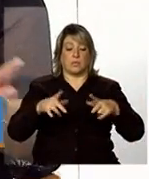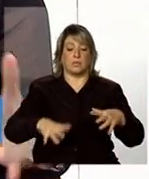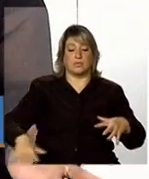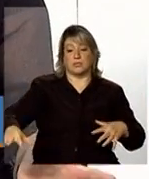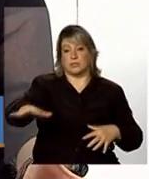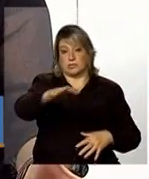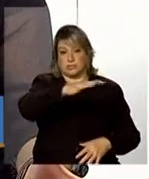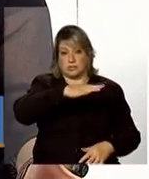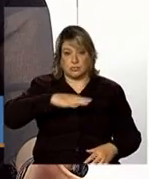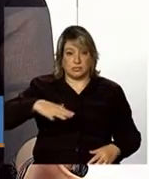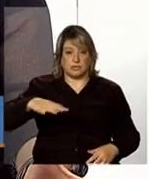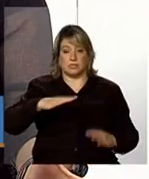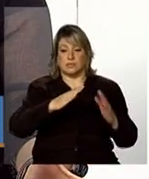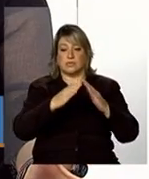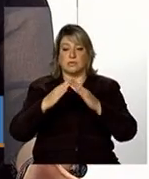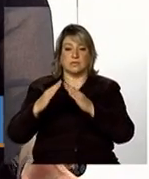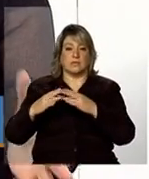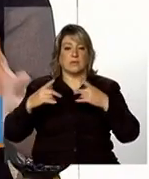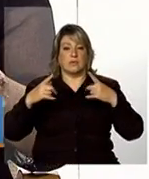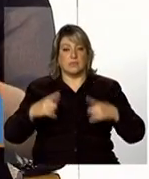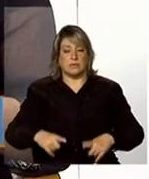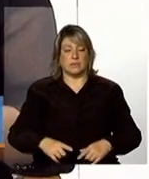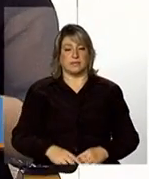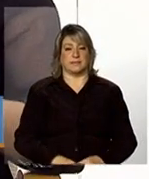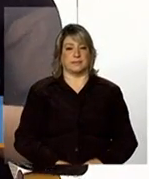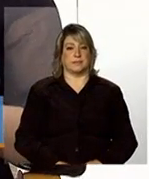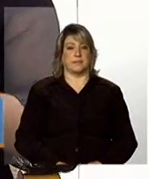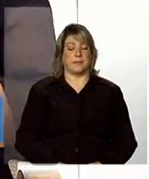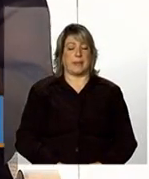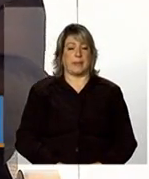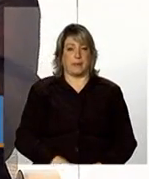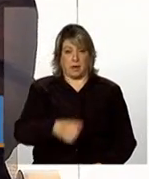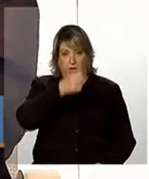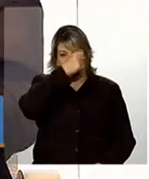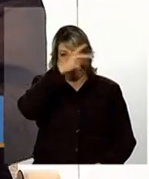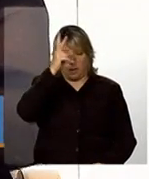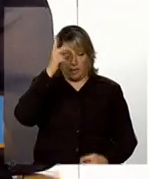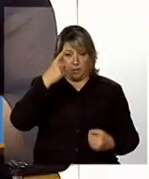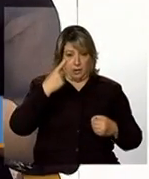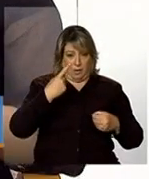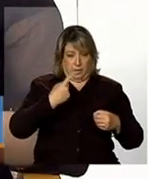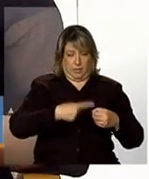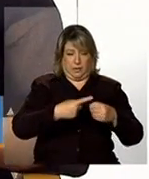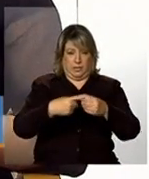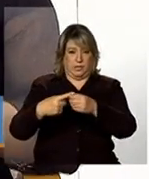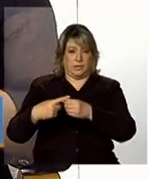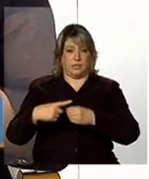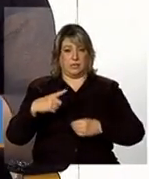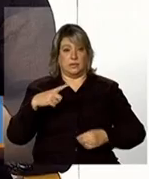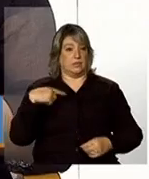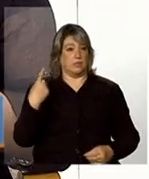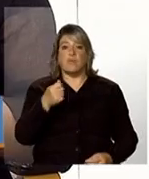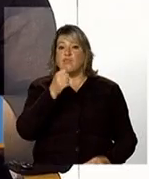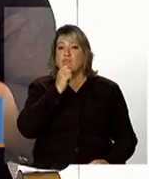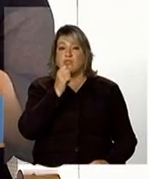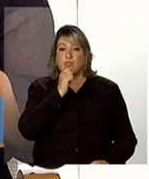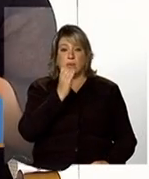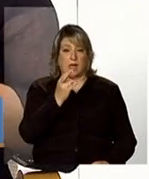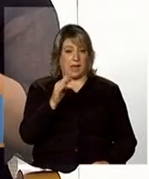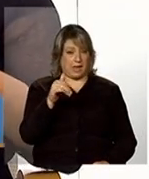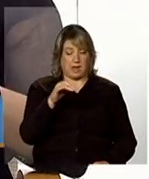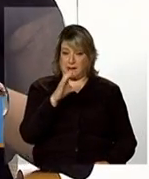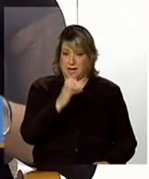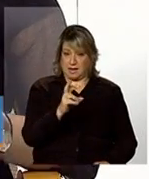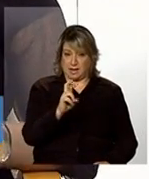abrangência daquelas unidades nos municípios por exemplo que não tenha CREAS a vigilância deve